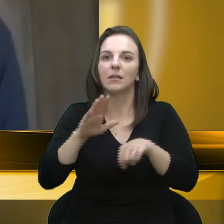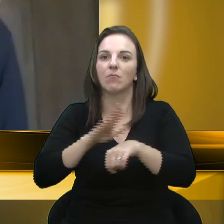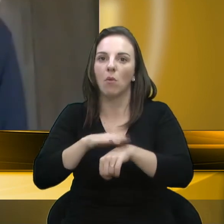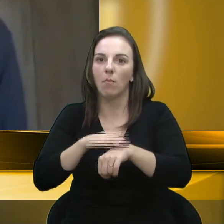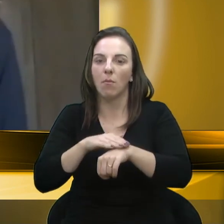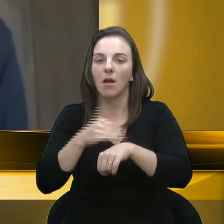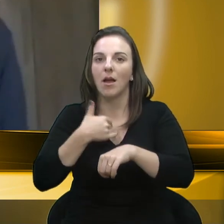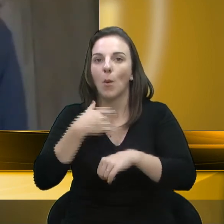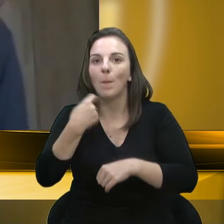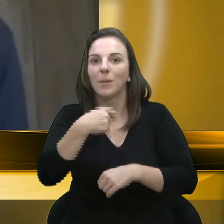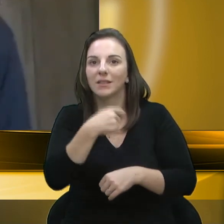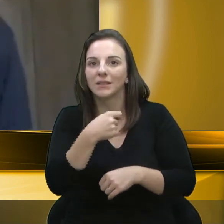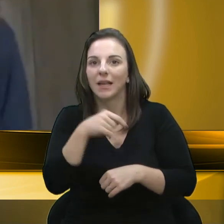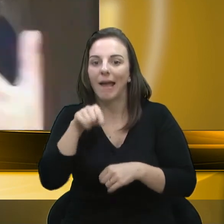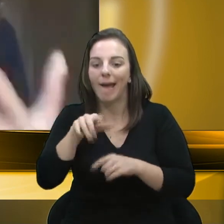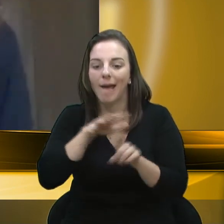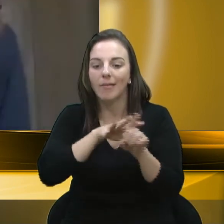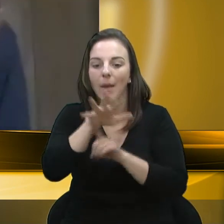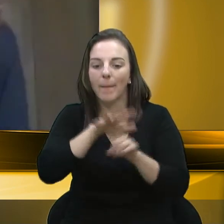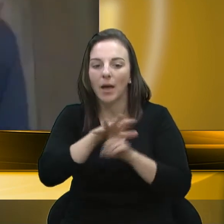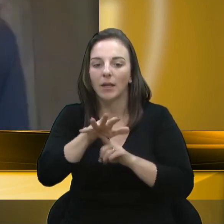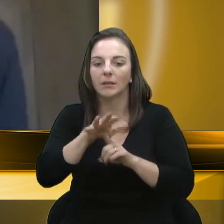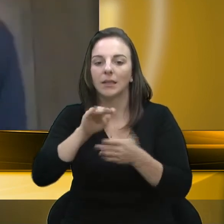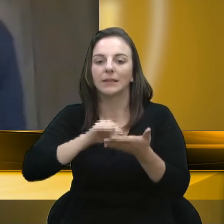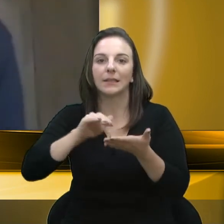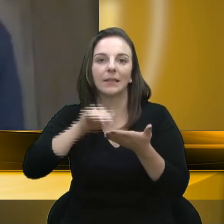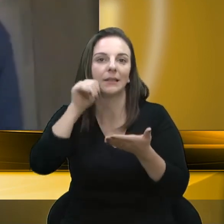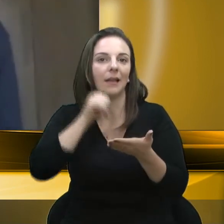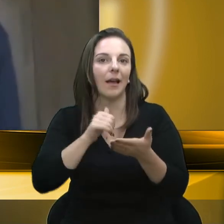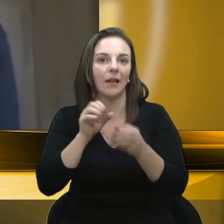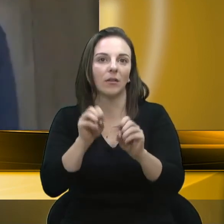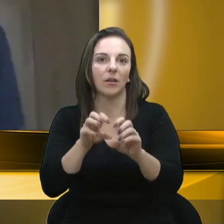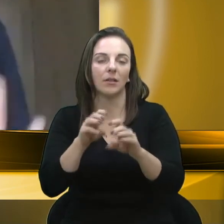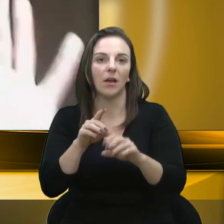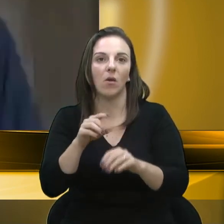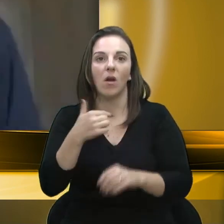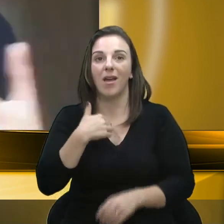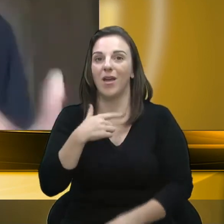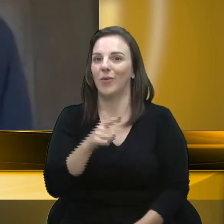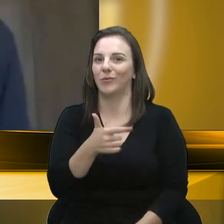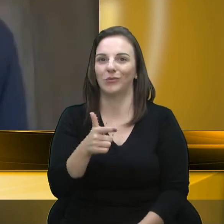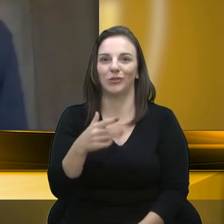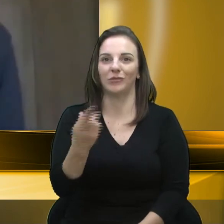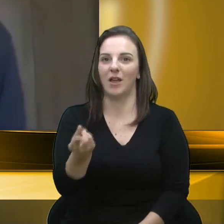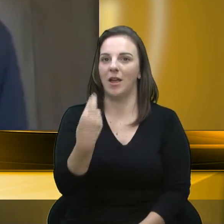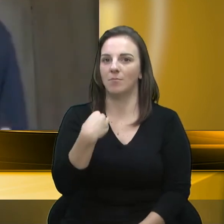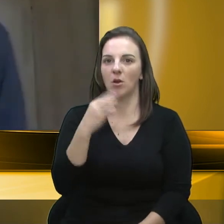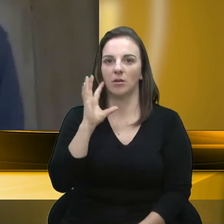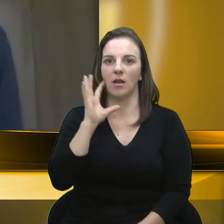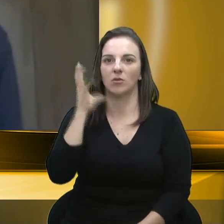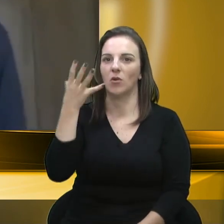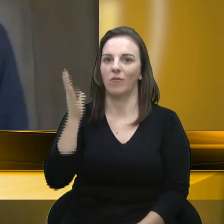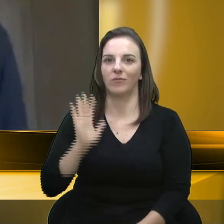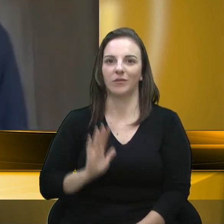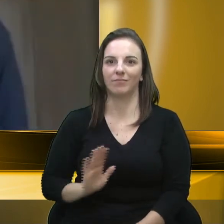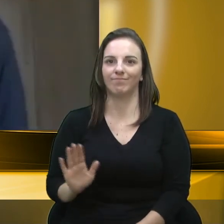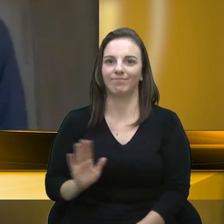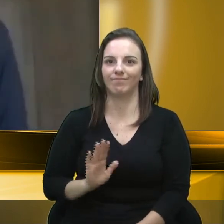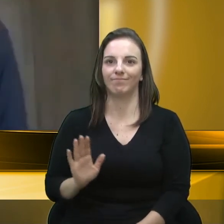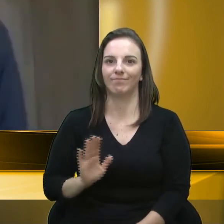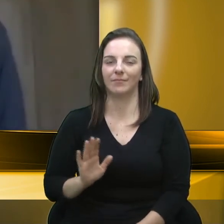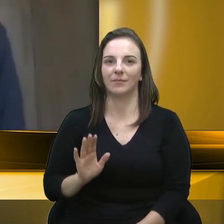Secretaria de Educação, infelizmente, o que eu obtive dela não foi uma resposta que isso seria resolvido, e foi, sim, uma